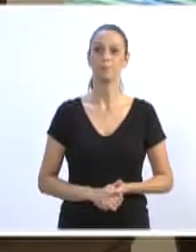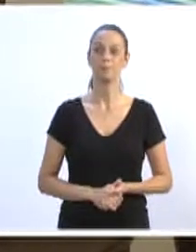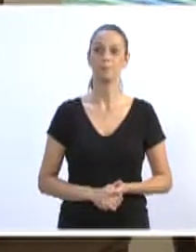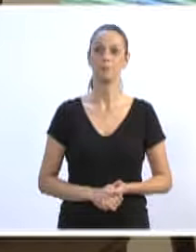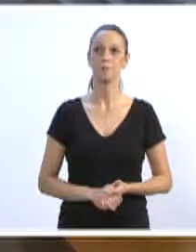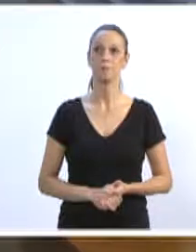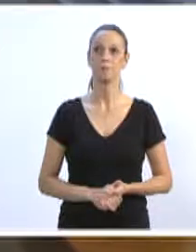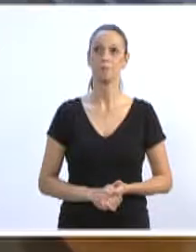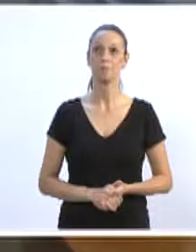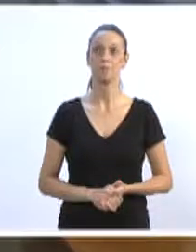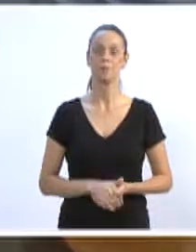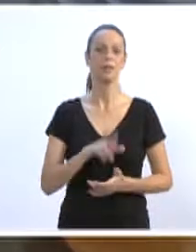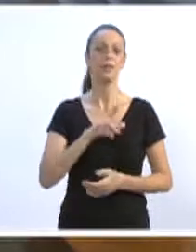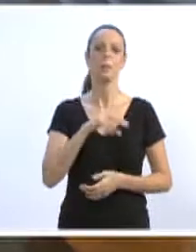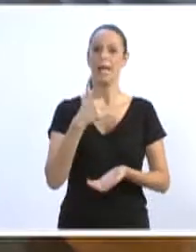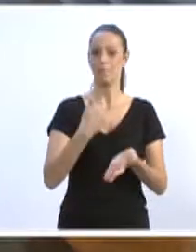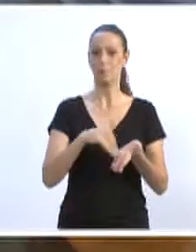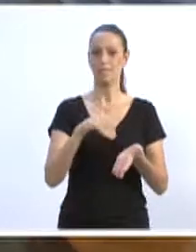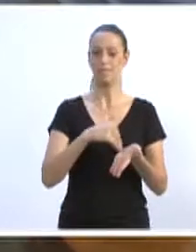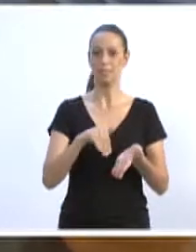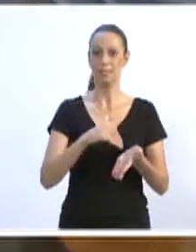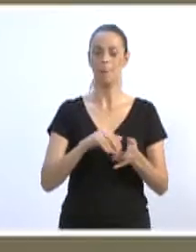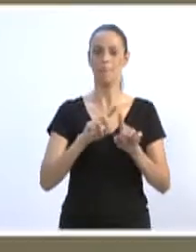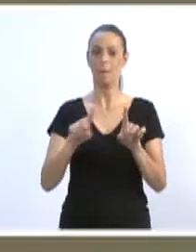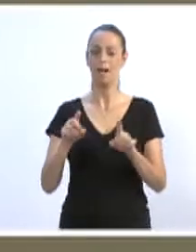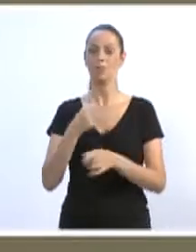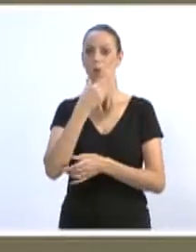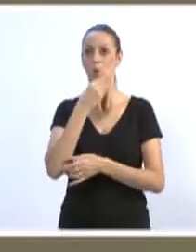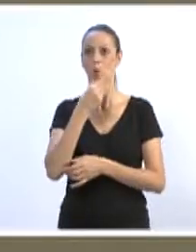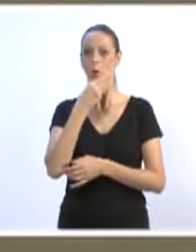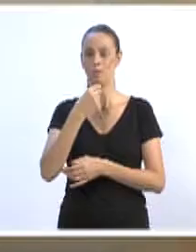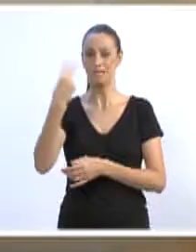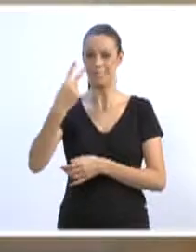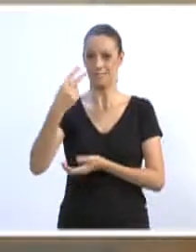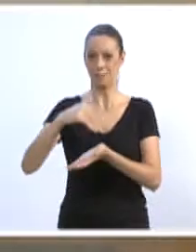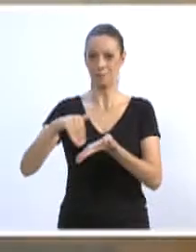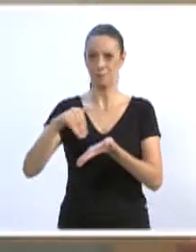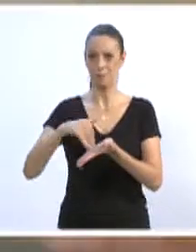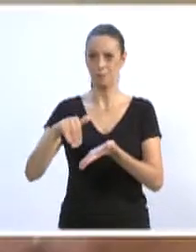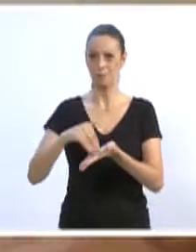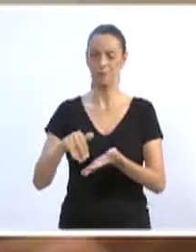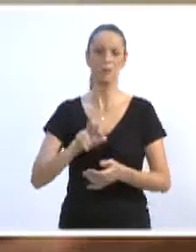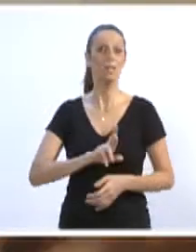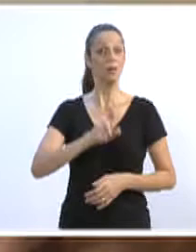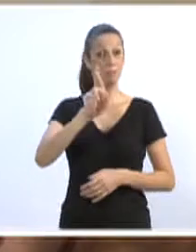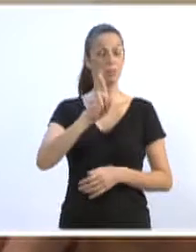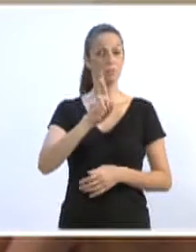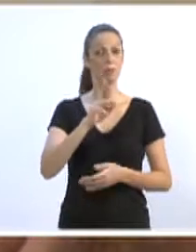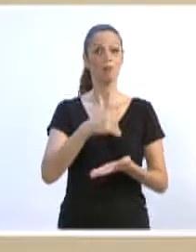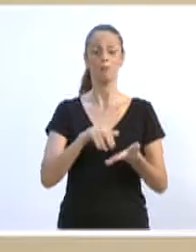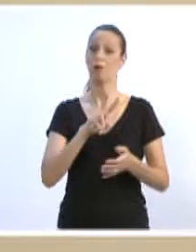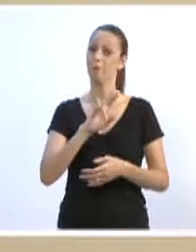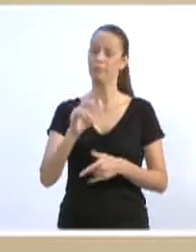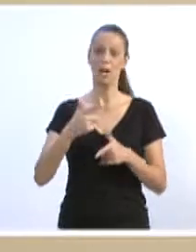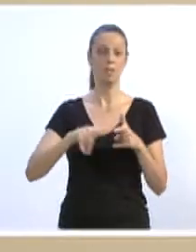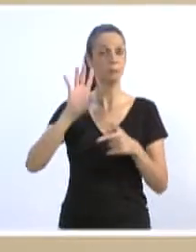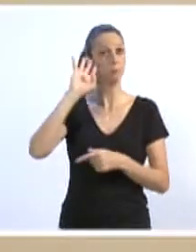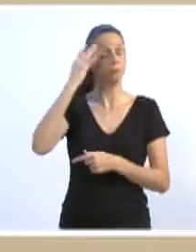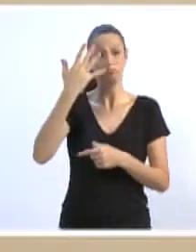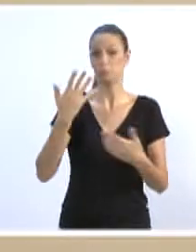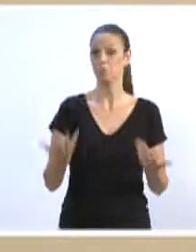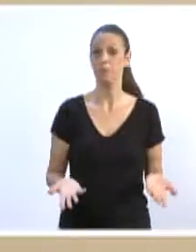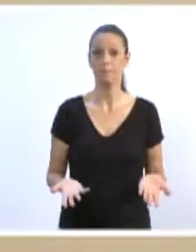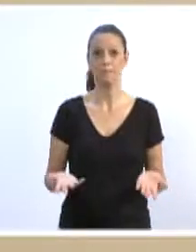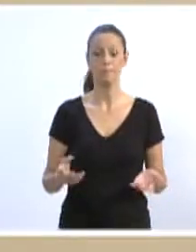não foi o secretário, mas foi o secretário adjunto. Alguém nos recebeu em nome da secretaria, ele vai ter que resolver, porque